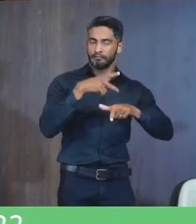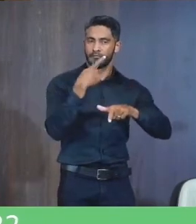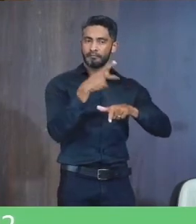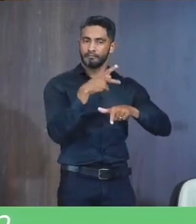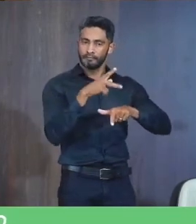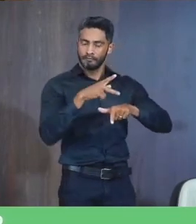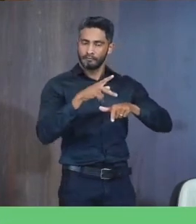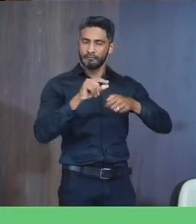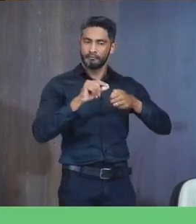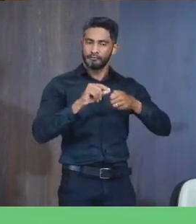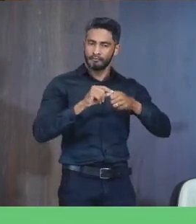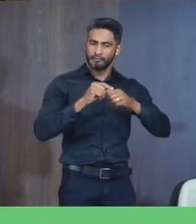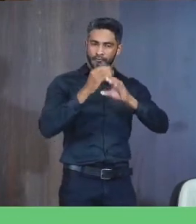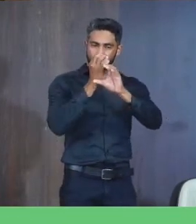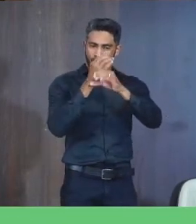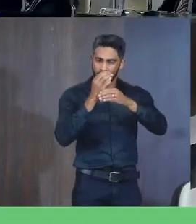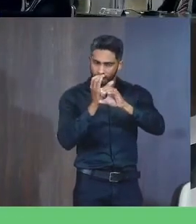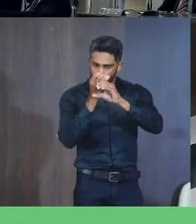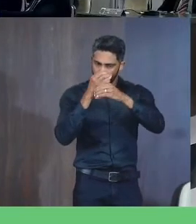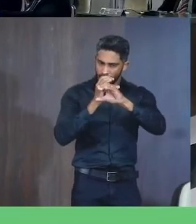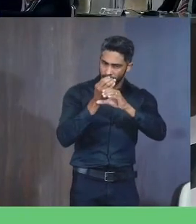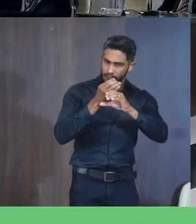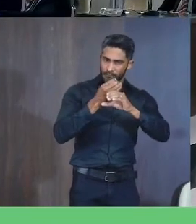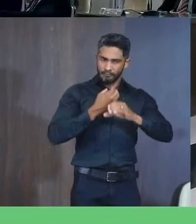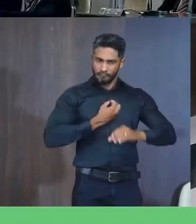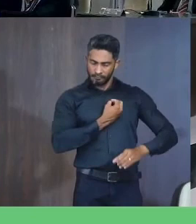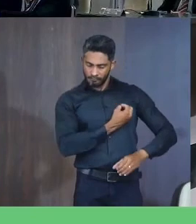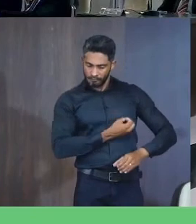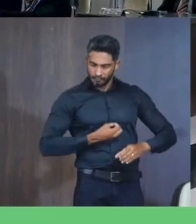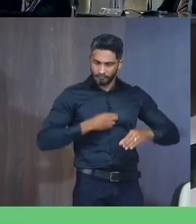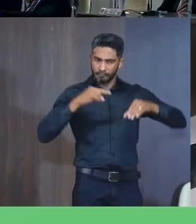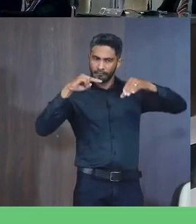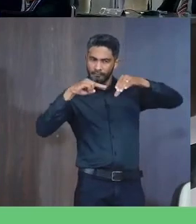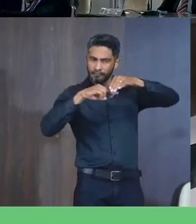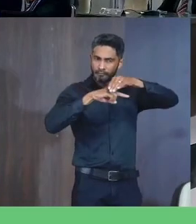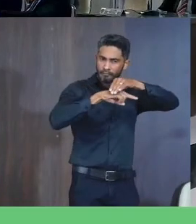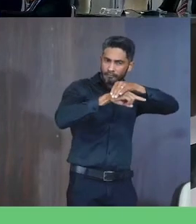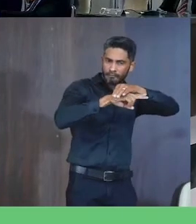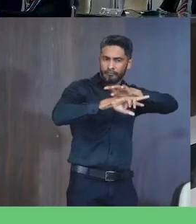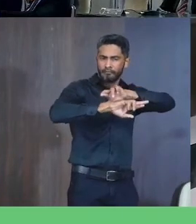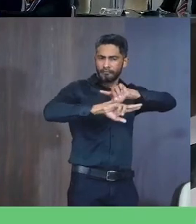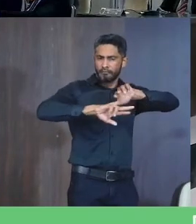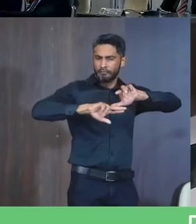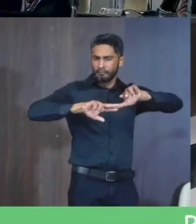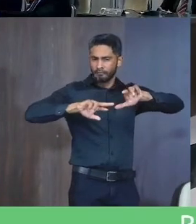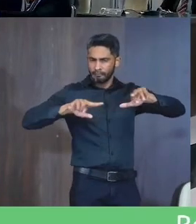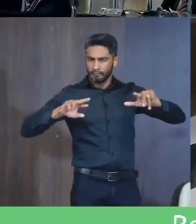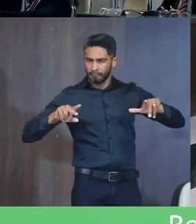Realização De exames Radiológicos Raio-X Tomografia Mamografia E